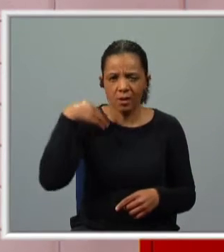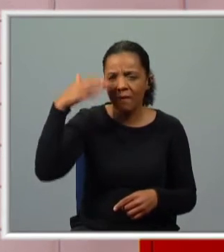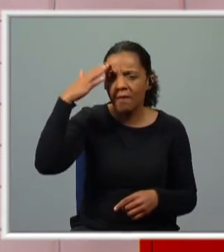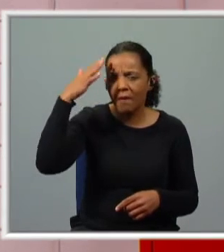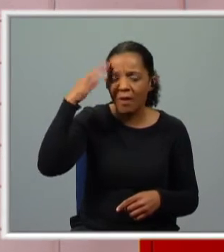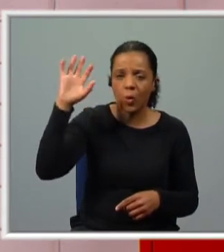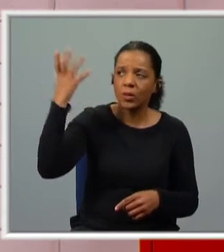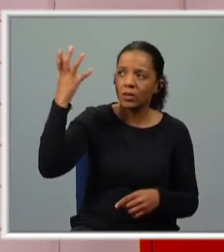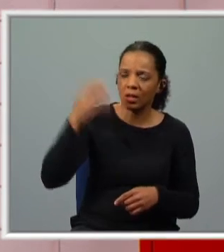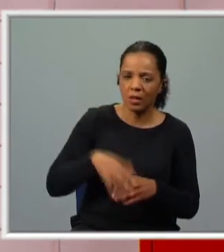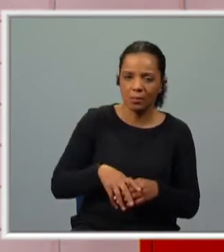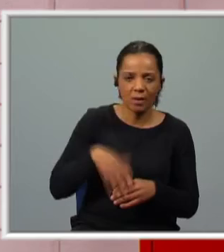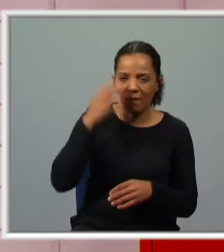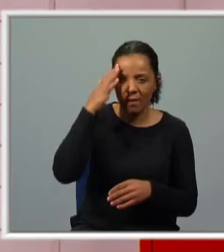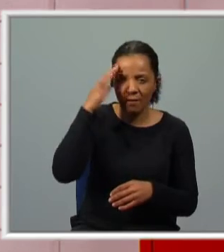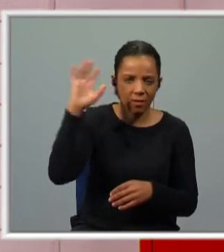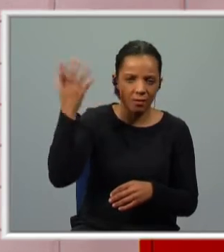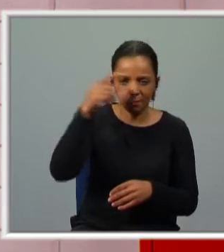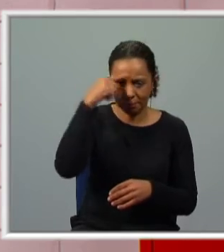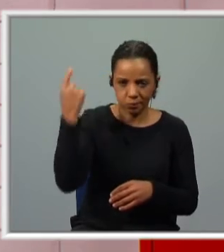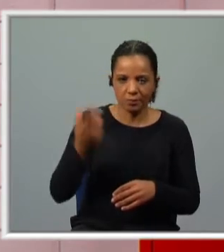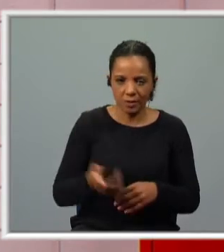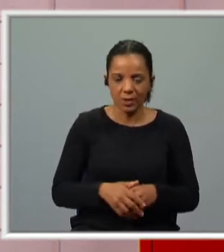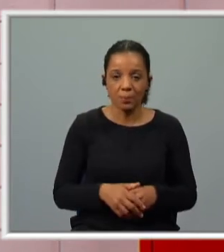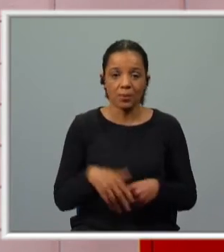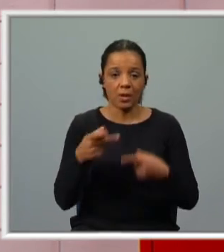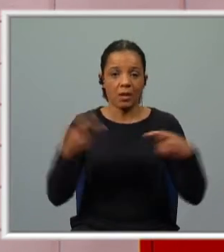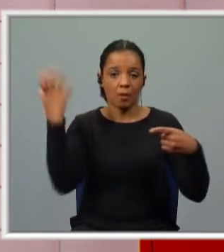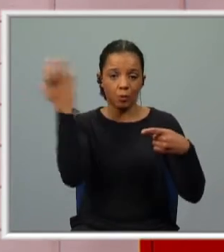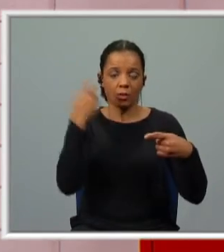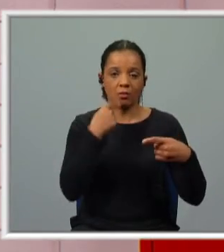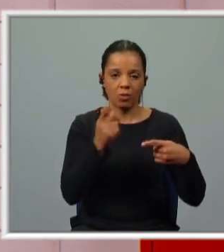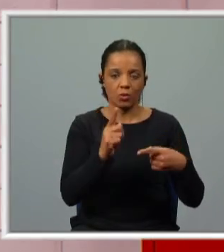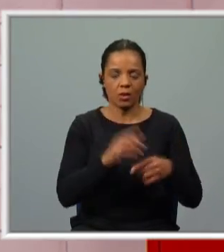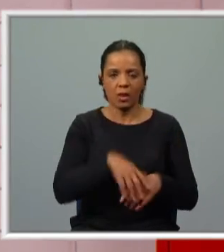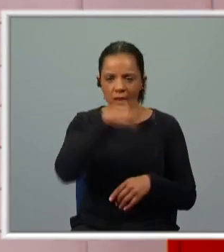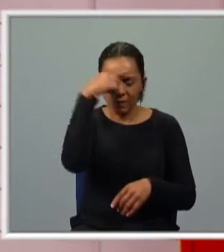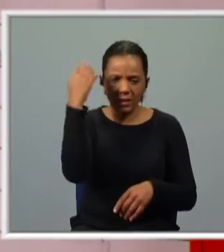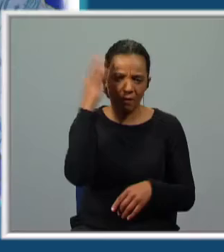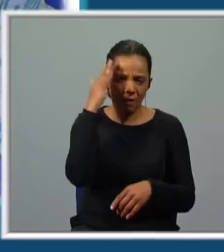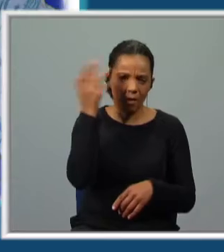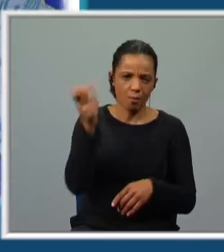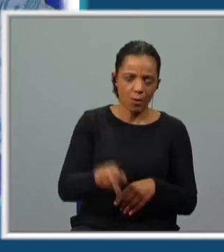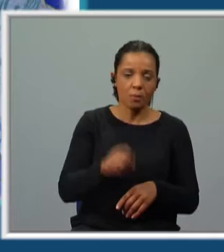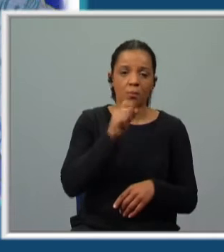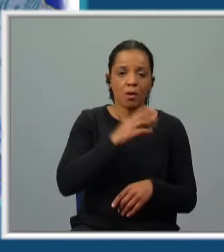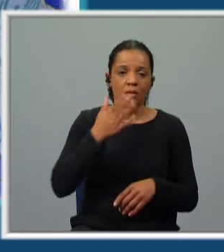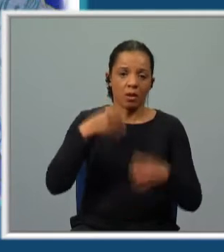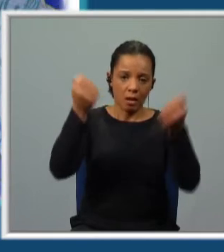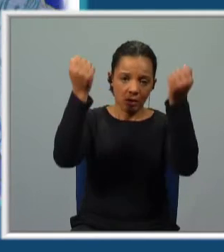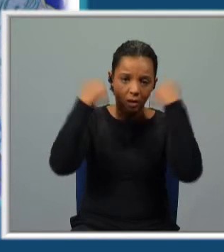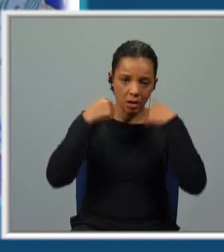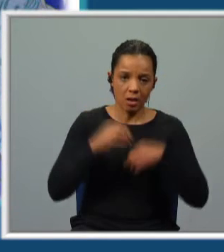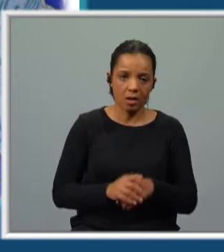o tempo, fazer previsões meteorológicas. Portanto, este provérbio mostra que é difícil fazer essas previsões e que nos podemos enganar.